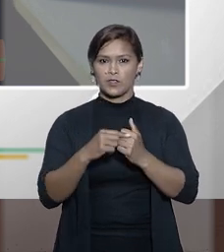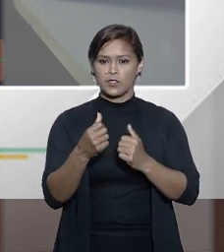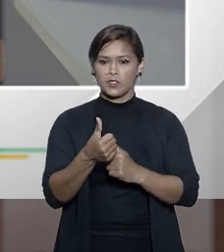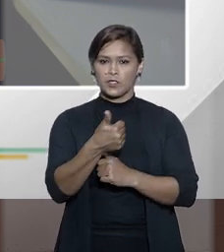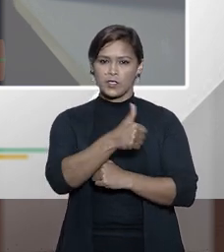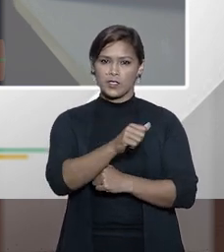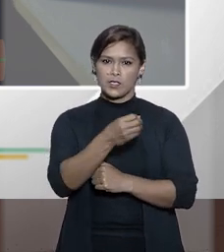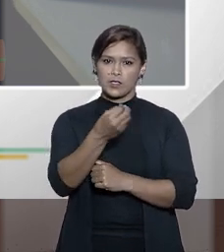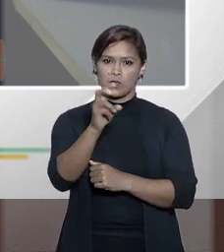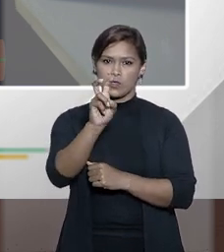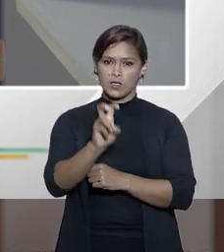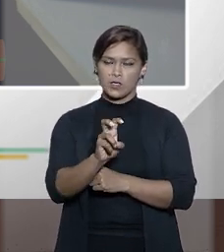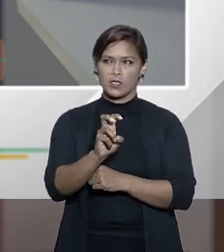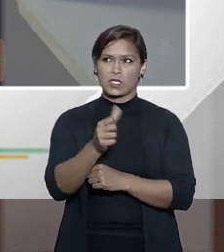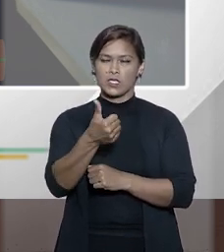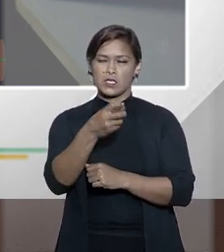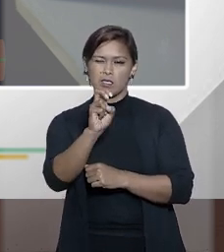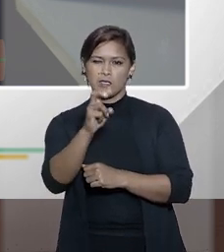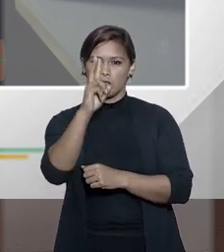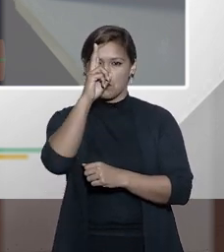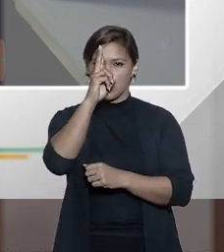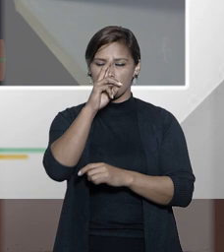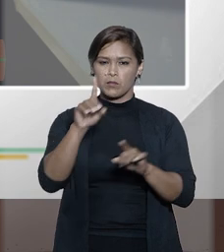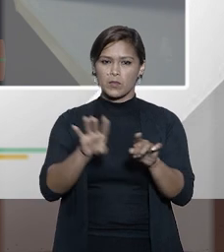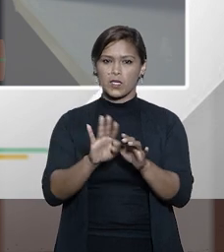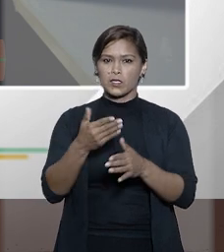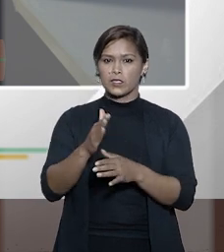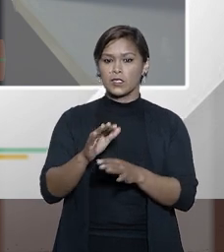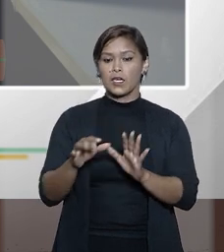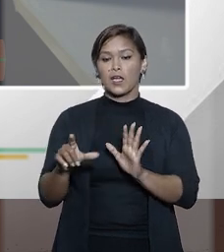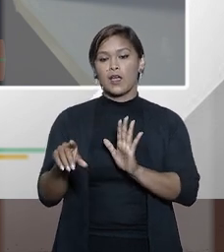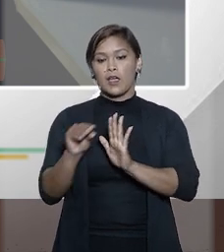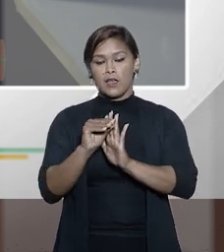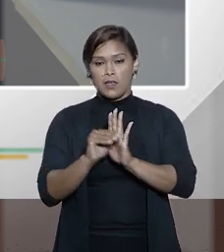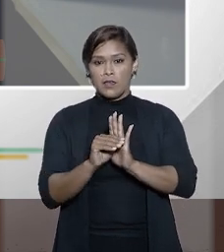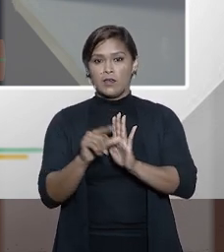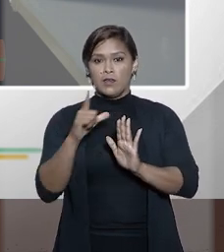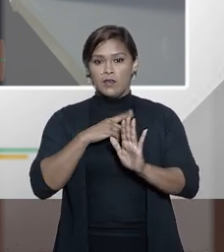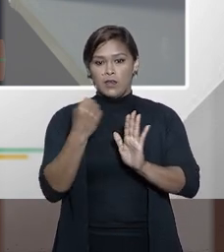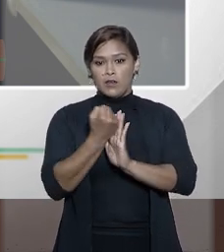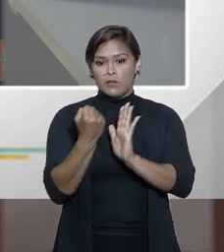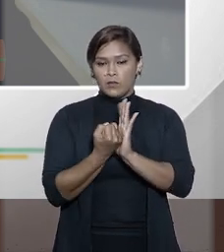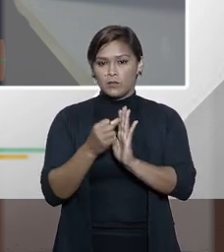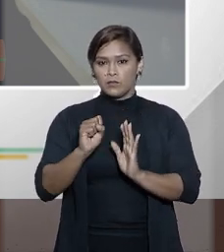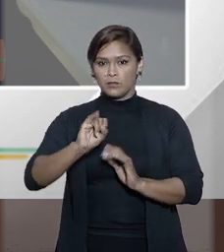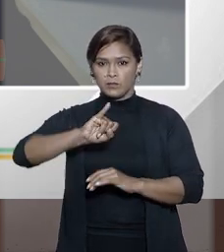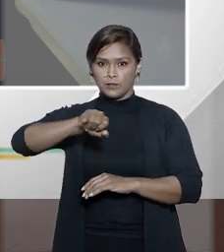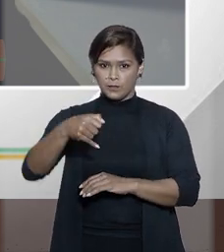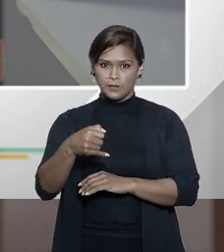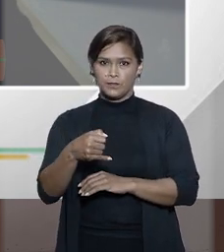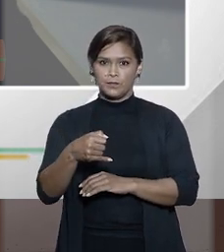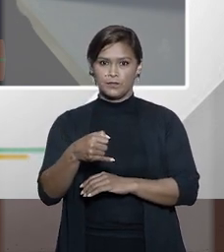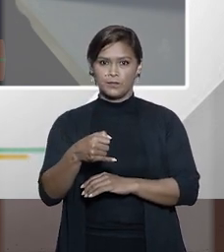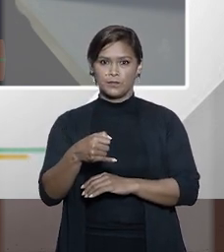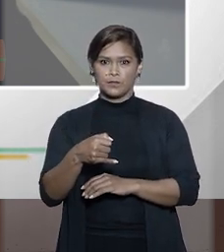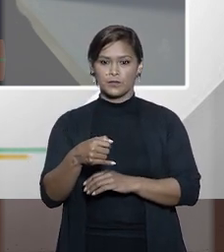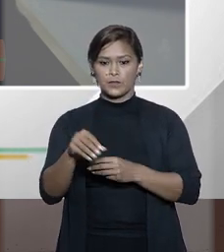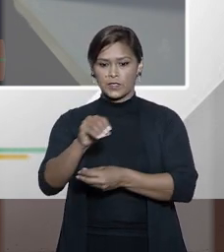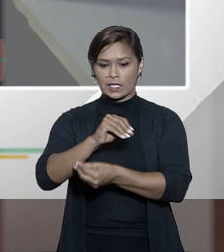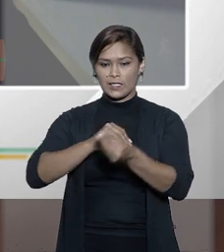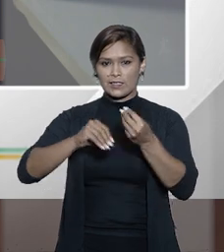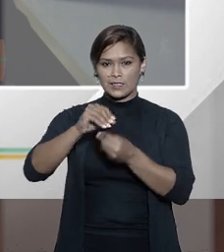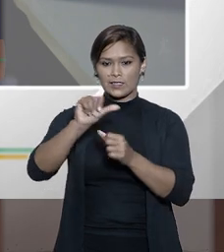105 não lembro se é o 105 mesmo que previa a necessidade de homologação pelo STJ na